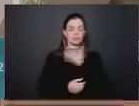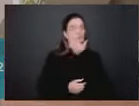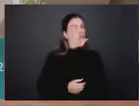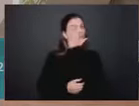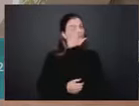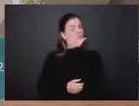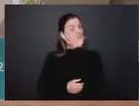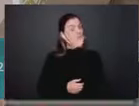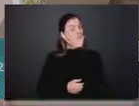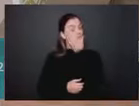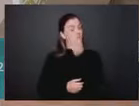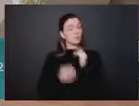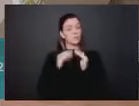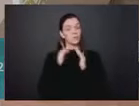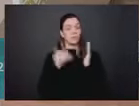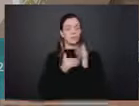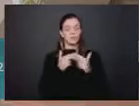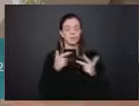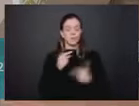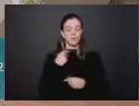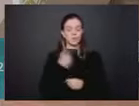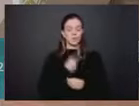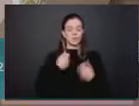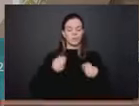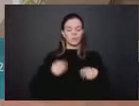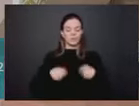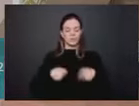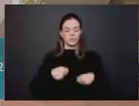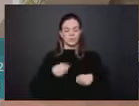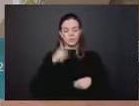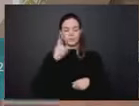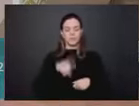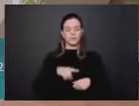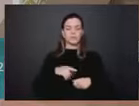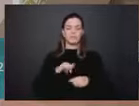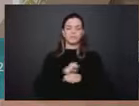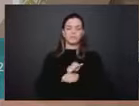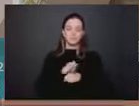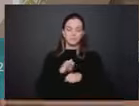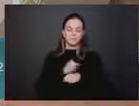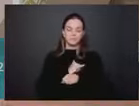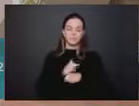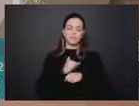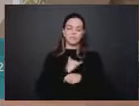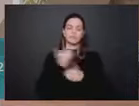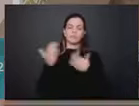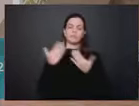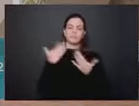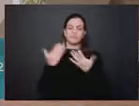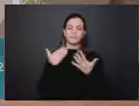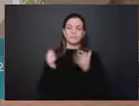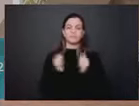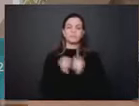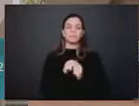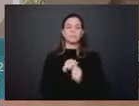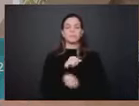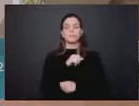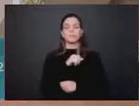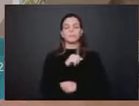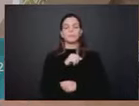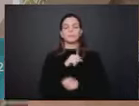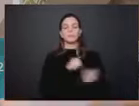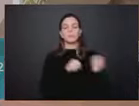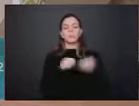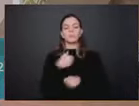Tudo o que precisamos é de um diálogo franco e elucidativo com o poder público. Eu sou arquiteto urbanista e, por isso,